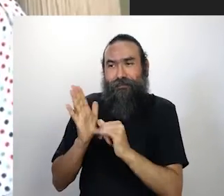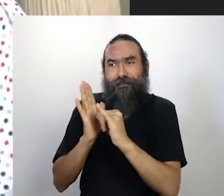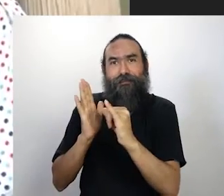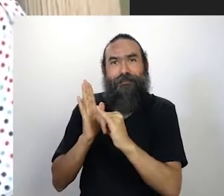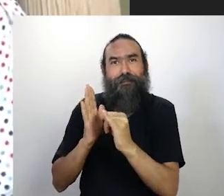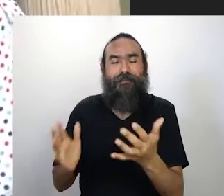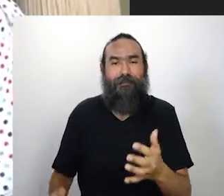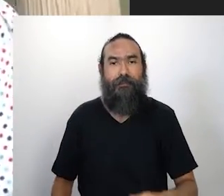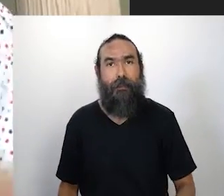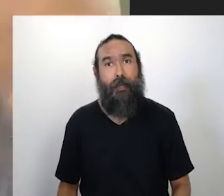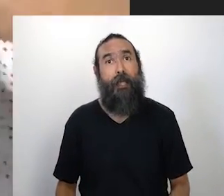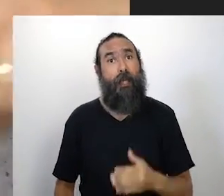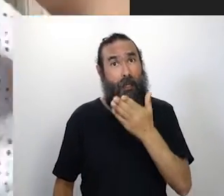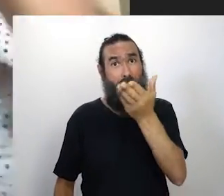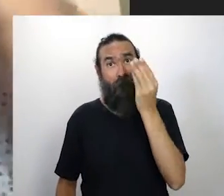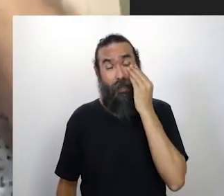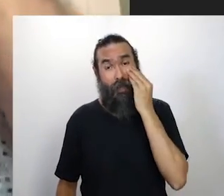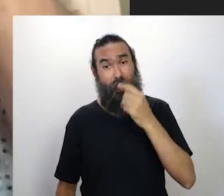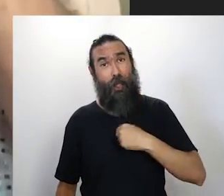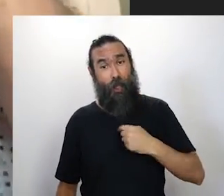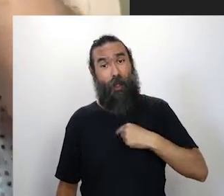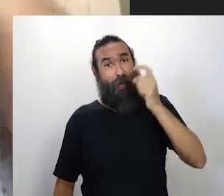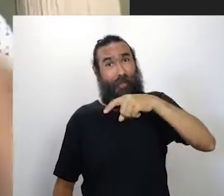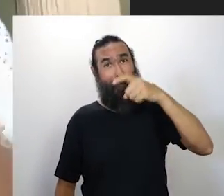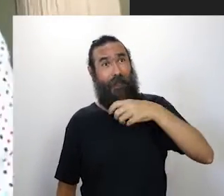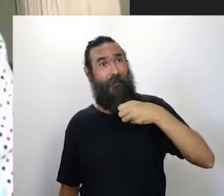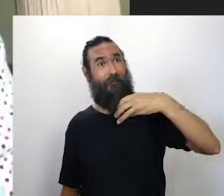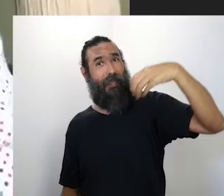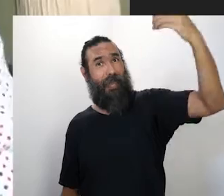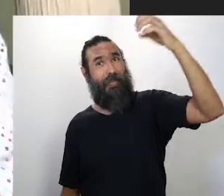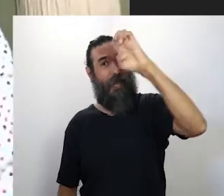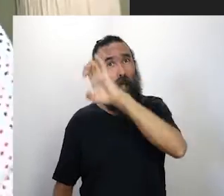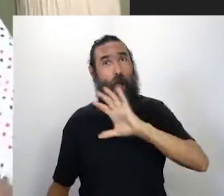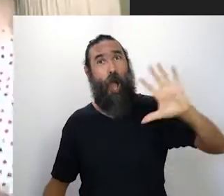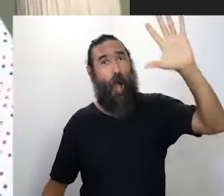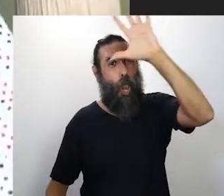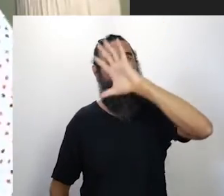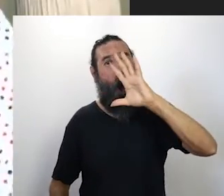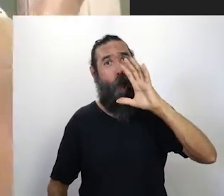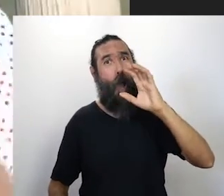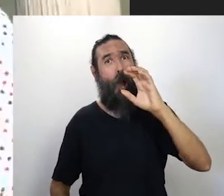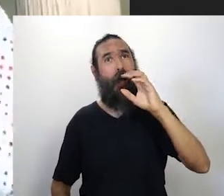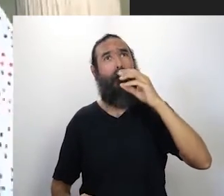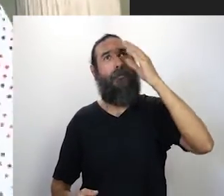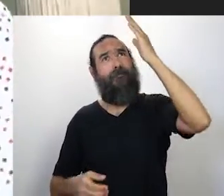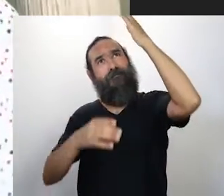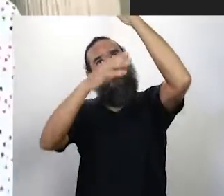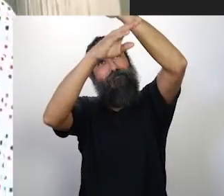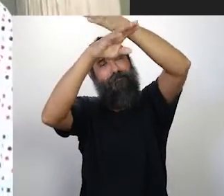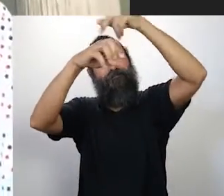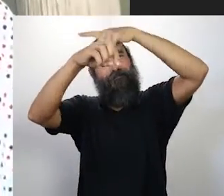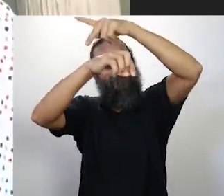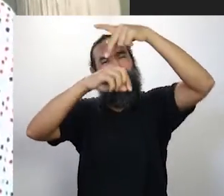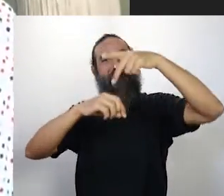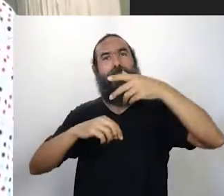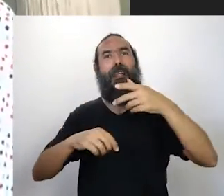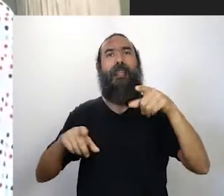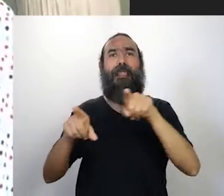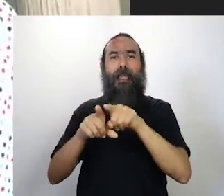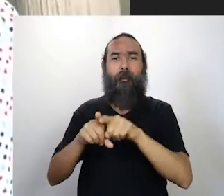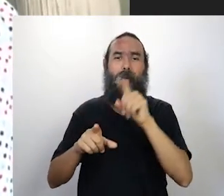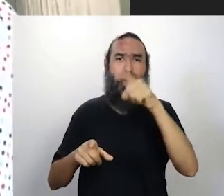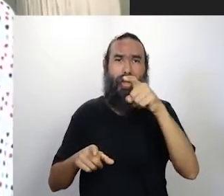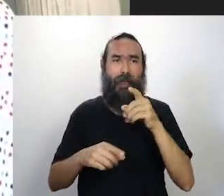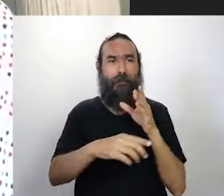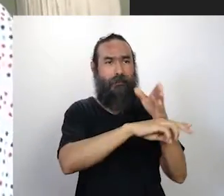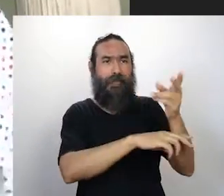pela Europa, que a gente estava com um torneio para fazer, agora, que ia ser esse ano, tinha também uma torneia agora em São Paulo também, que a gente ia fazer pelo SESC,